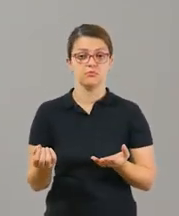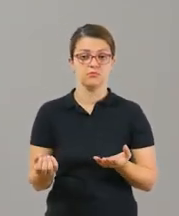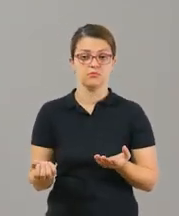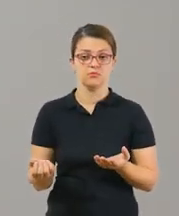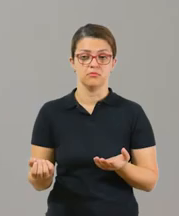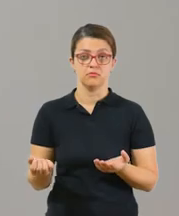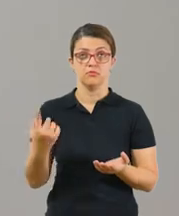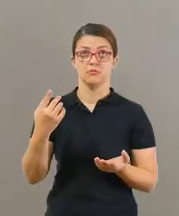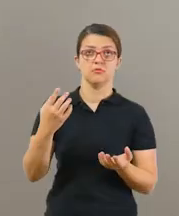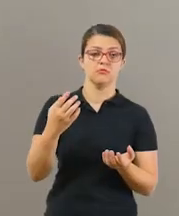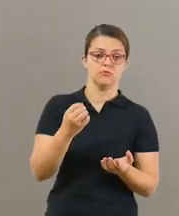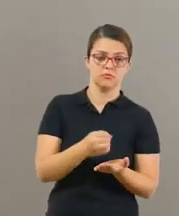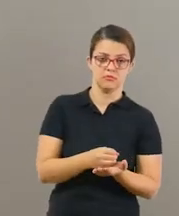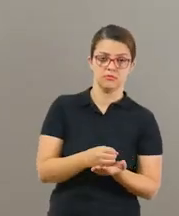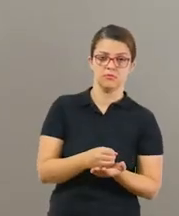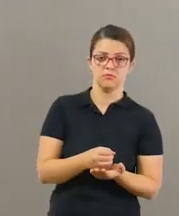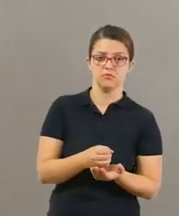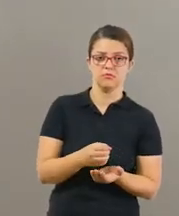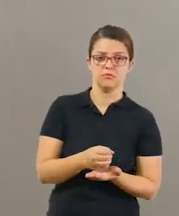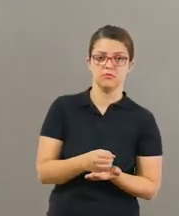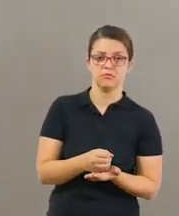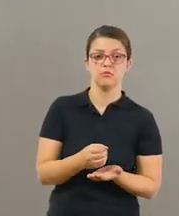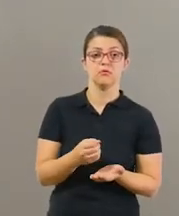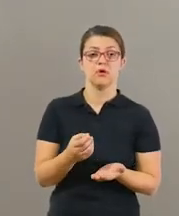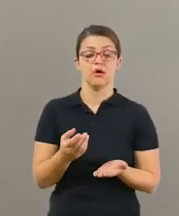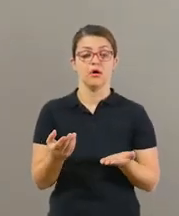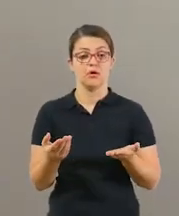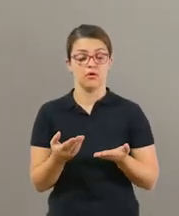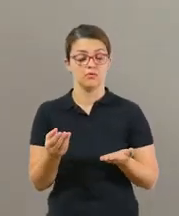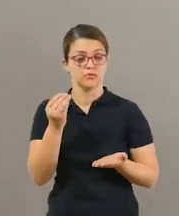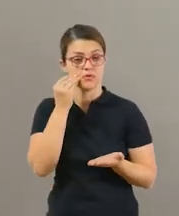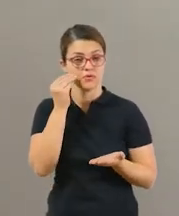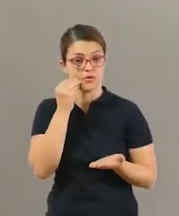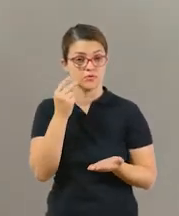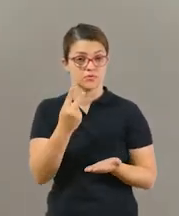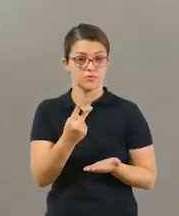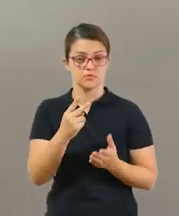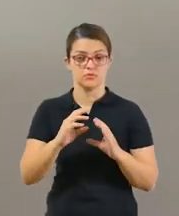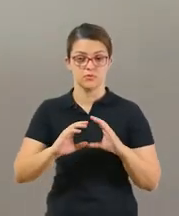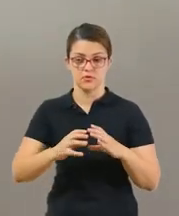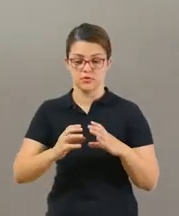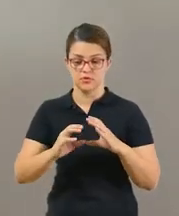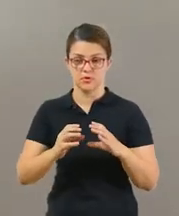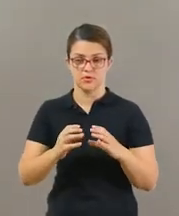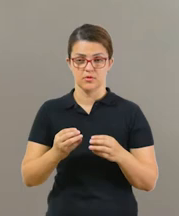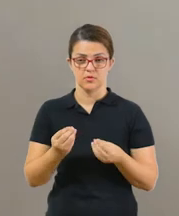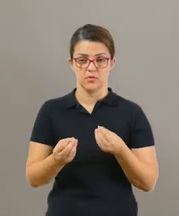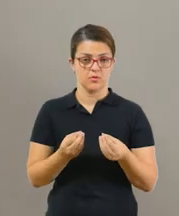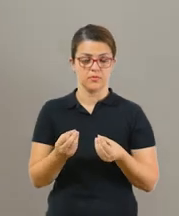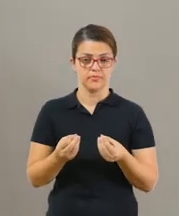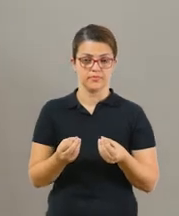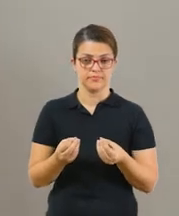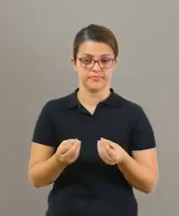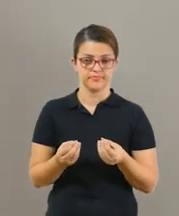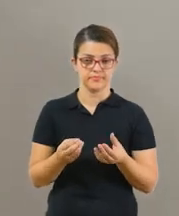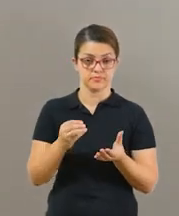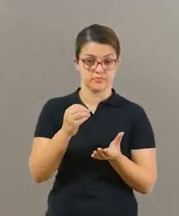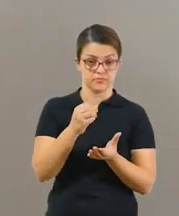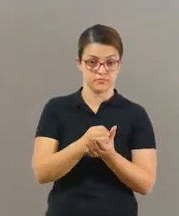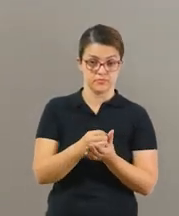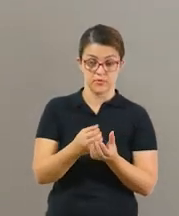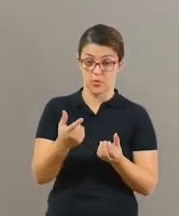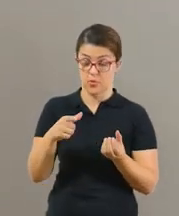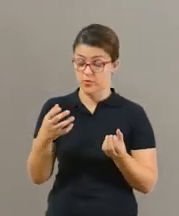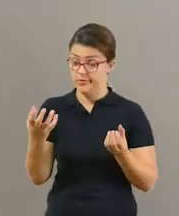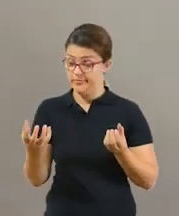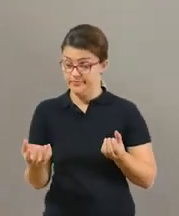ok. Ele estiver apresentando um certo domínio, tudo bem? Agora nós vamos tentar com duas bolinhas, ó. Com duas bolinhas, ele vai